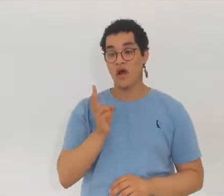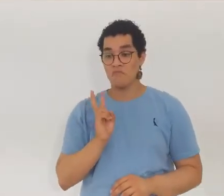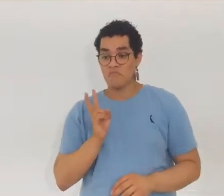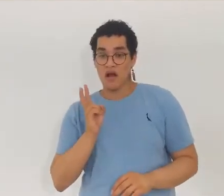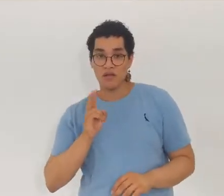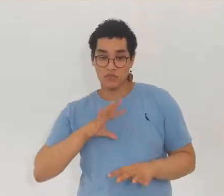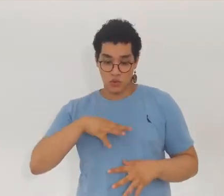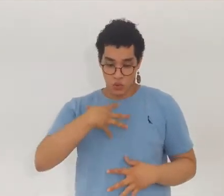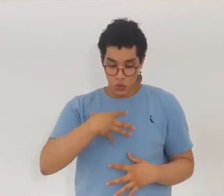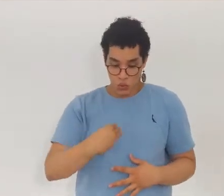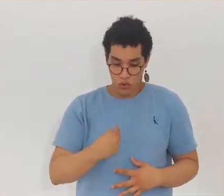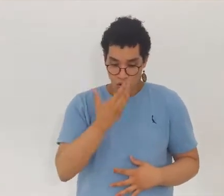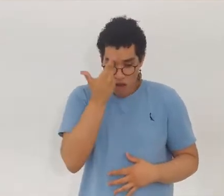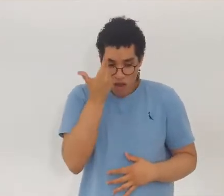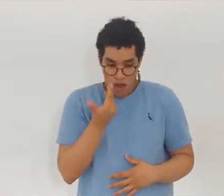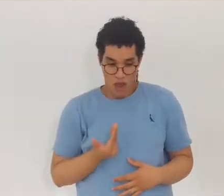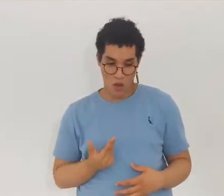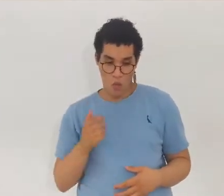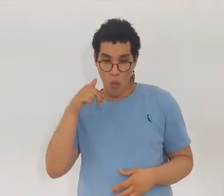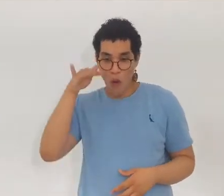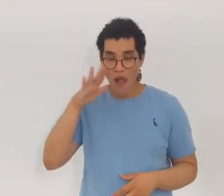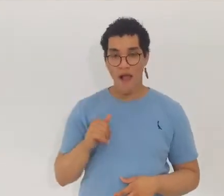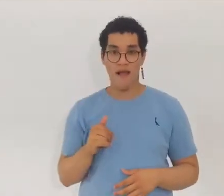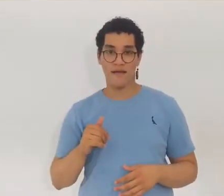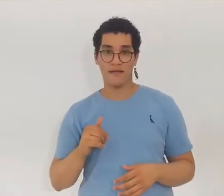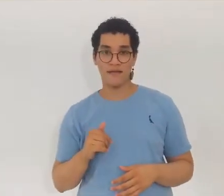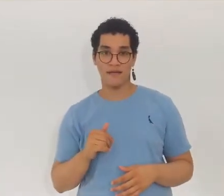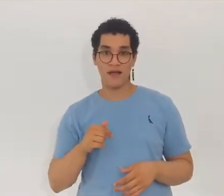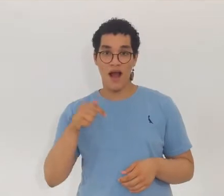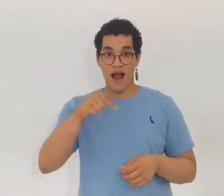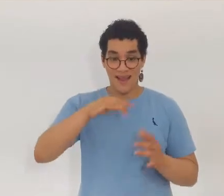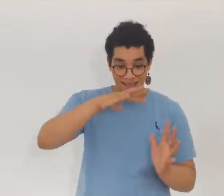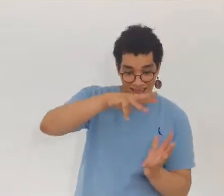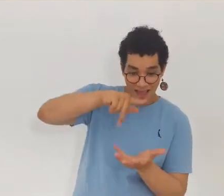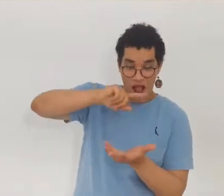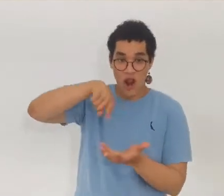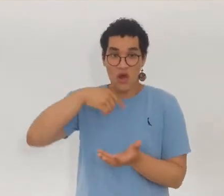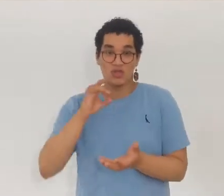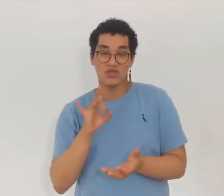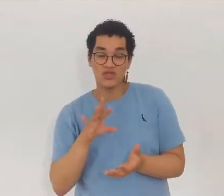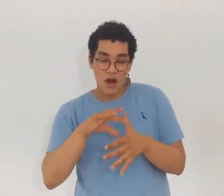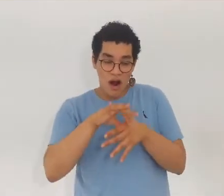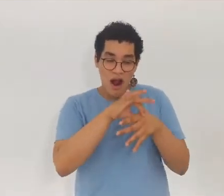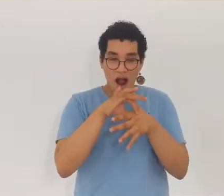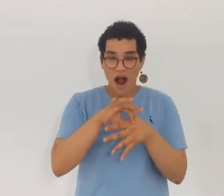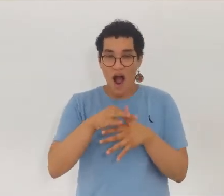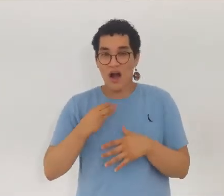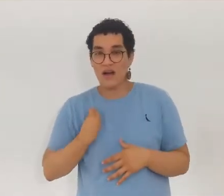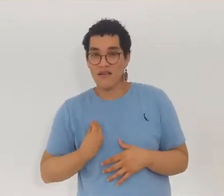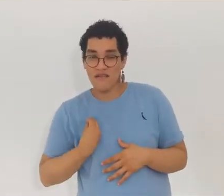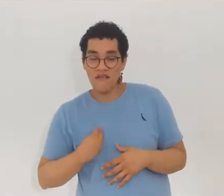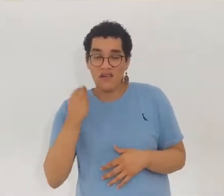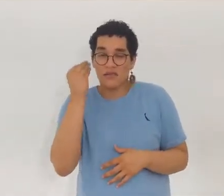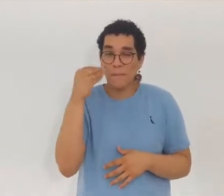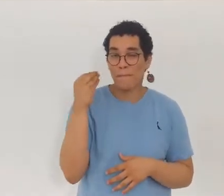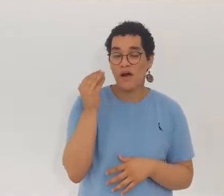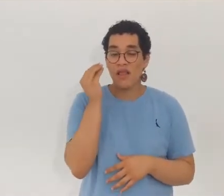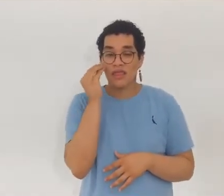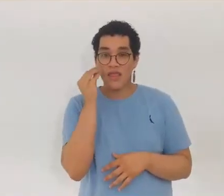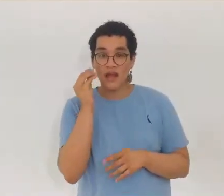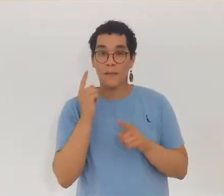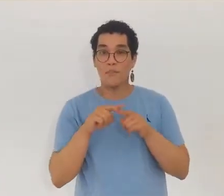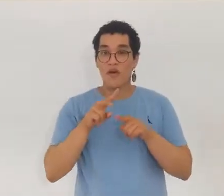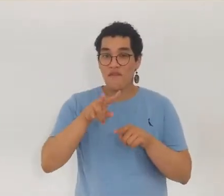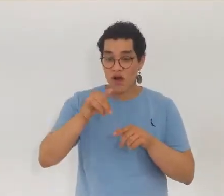em essência, Espíritos. Só que aqui nós estamos tendo uma experiência material, uma experiência carnal que nos